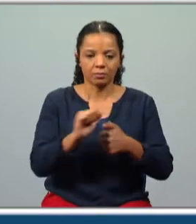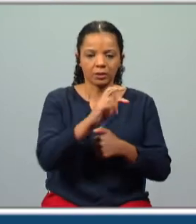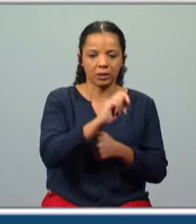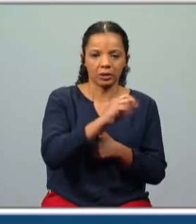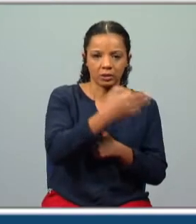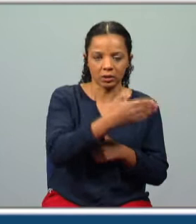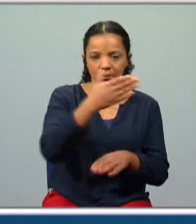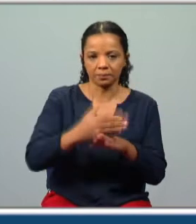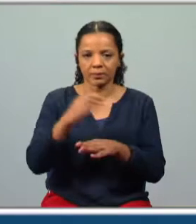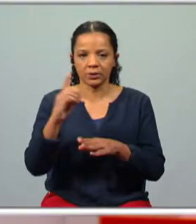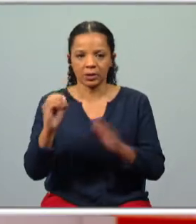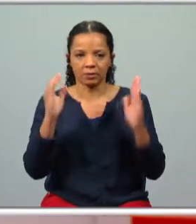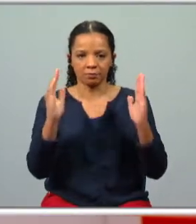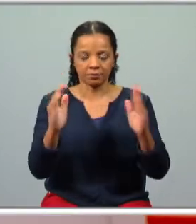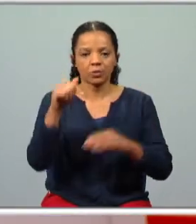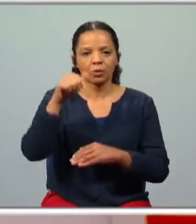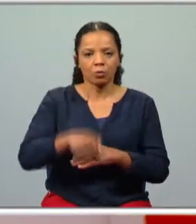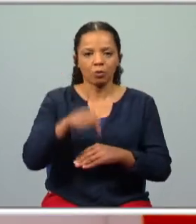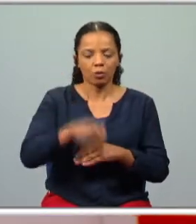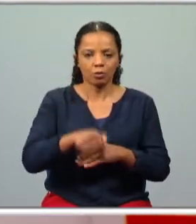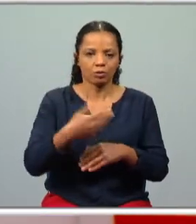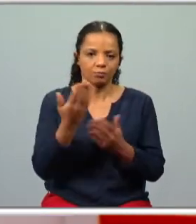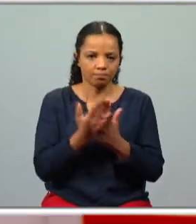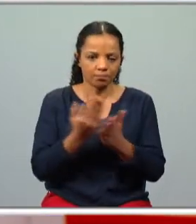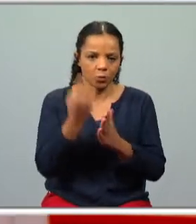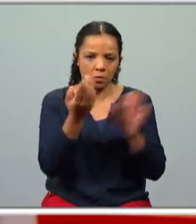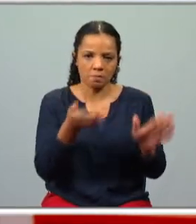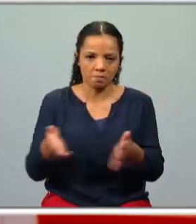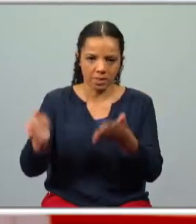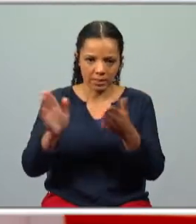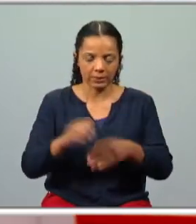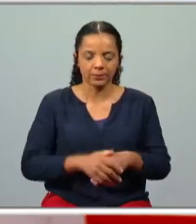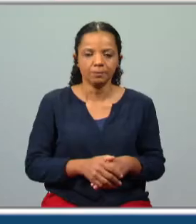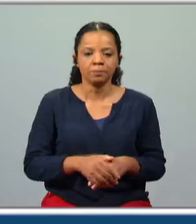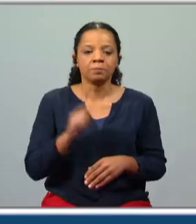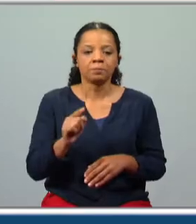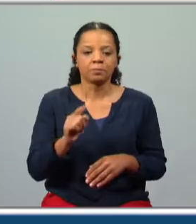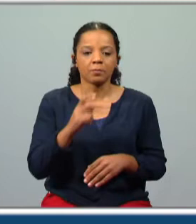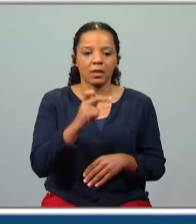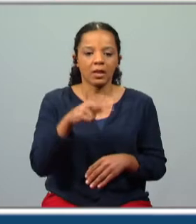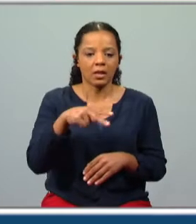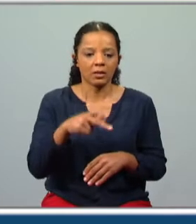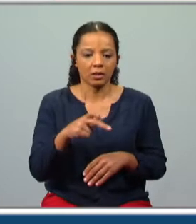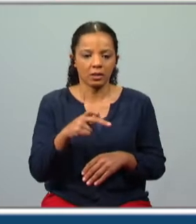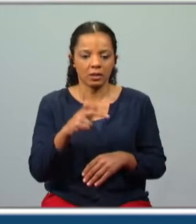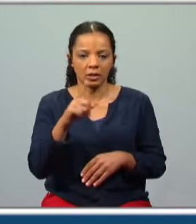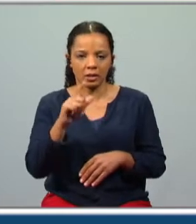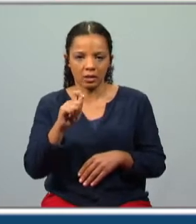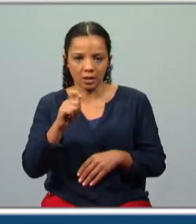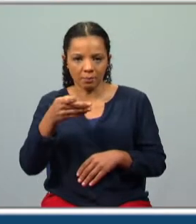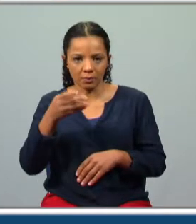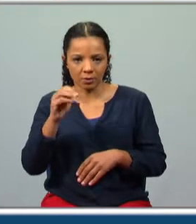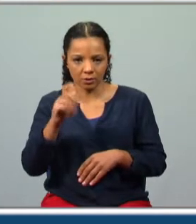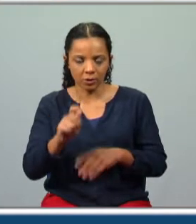37 a 60. Hoje vamos só analisar uma parte. Trata-se, portanto, de uma analepse que